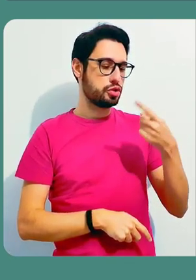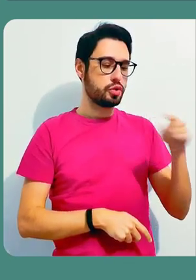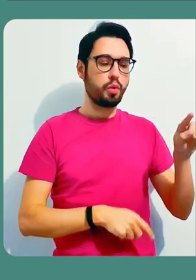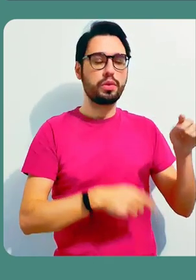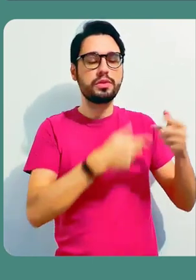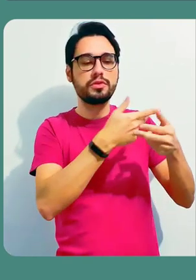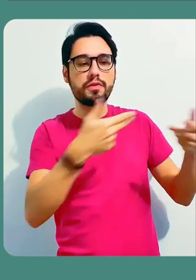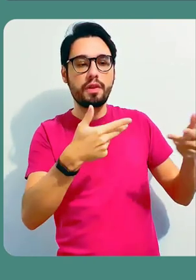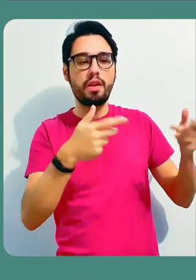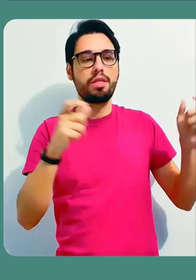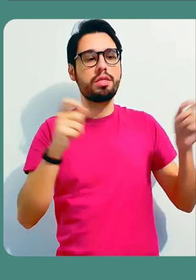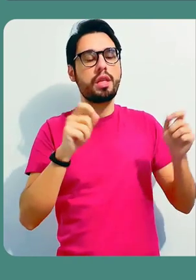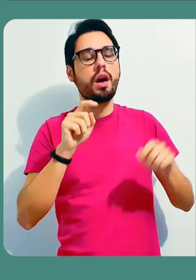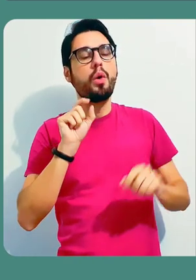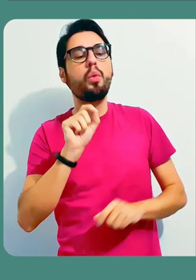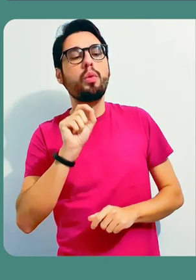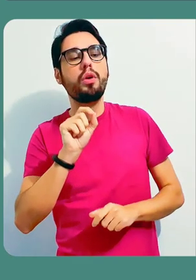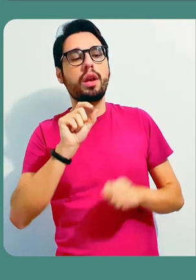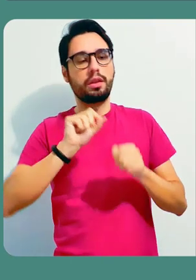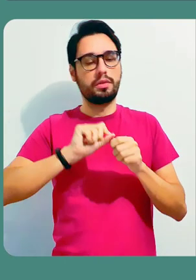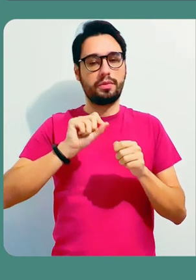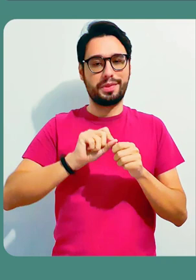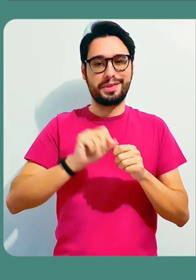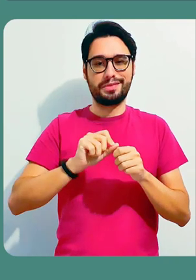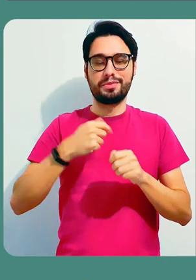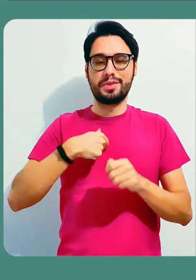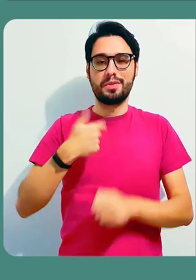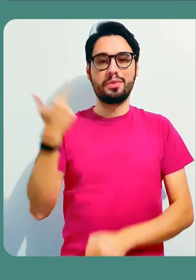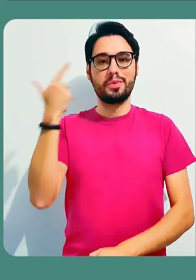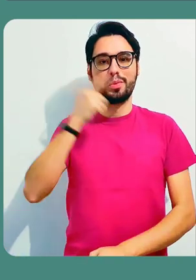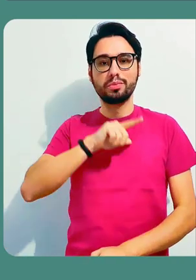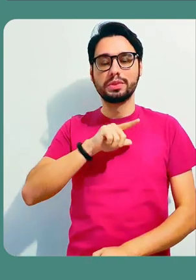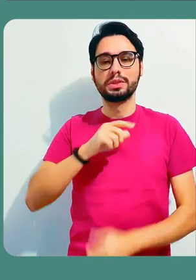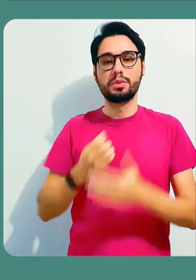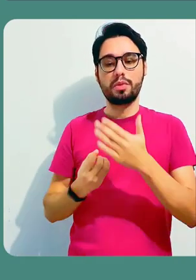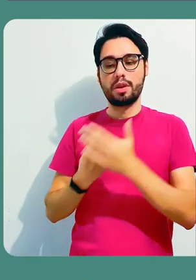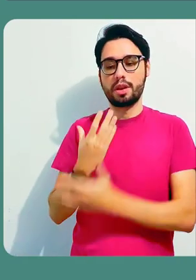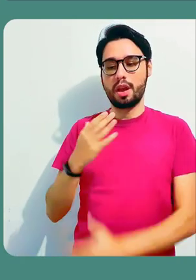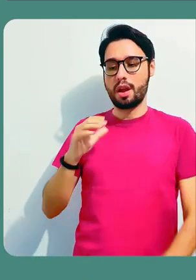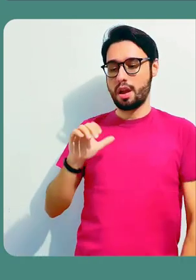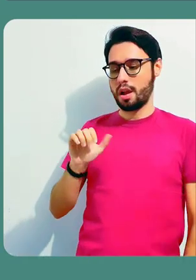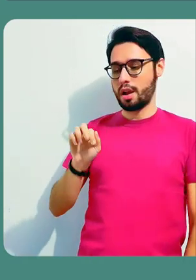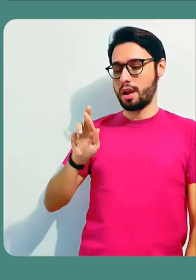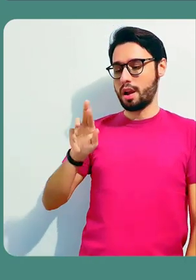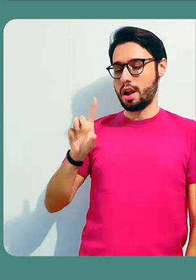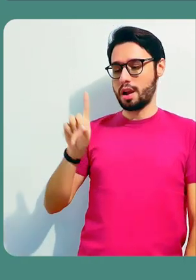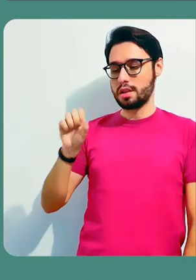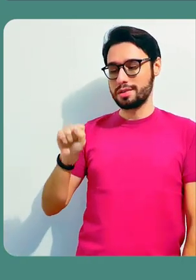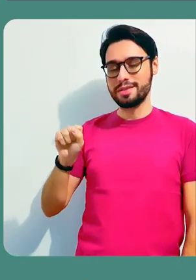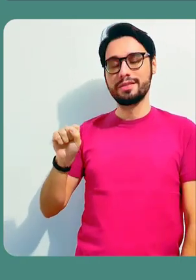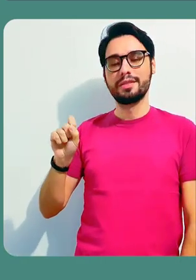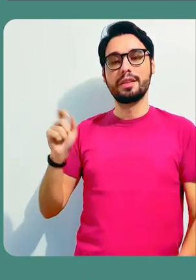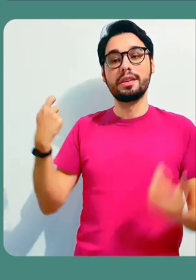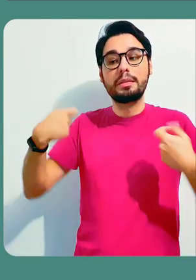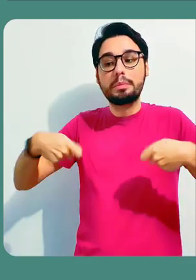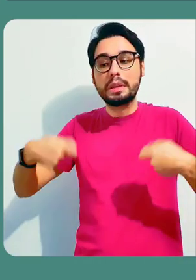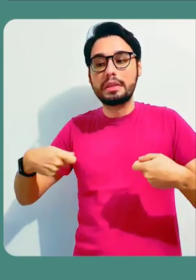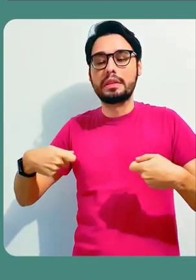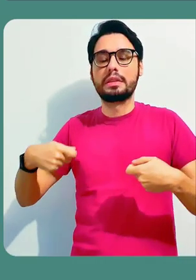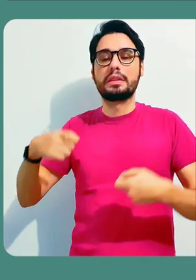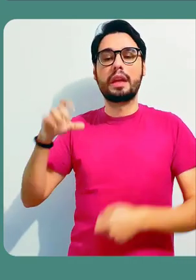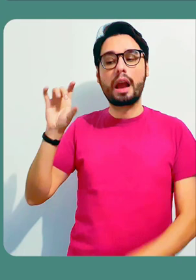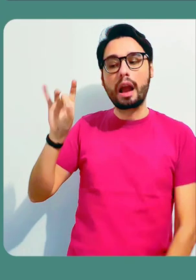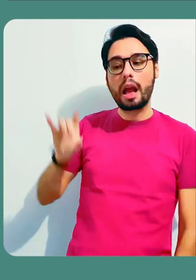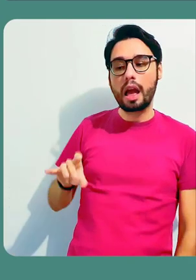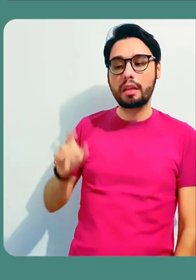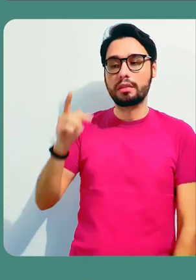projeto. Então, eu consigo criar aqui cards, cartões com atividades que devem